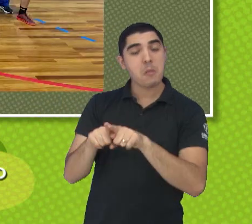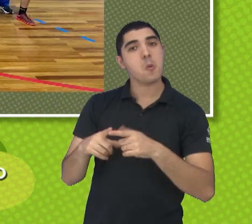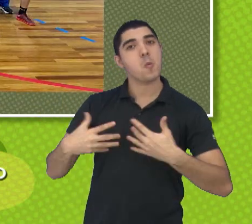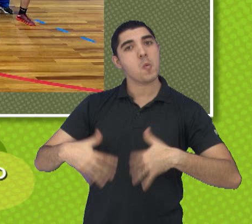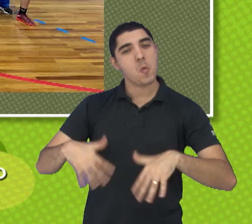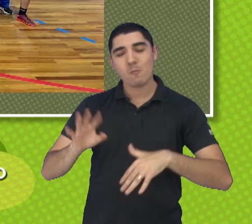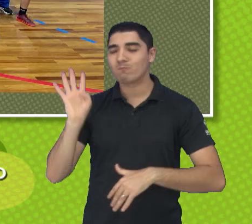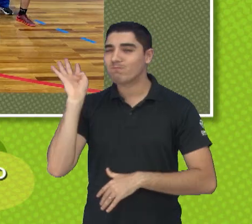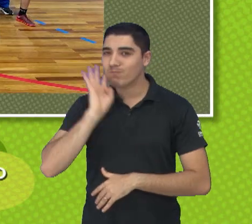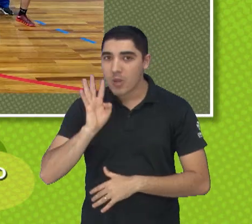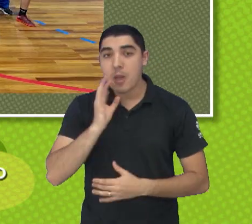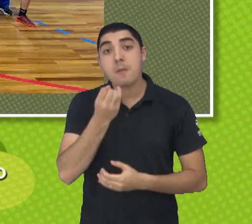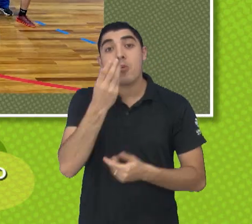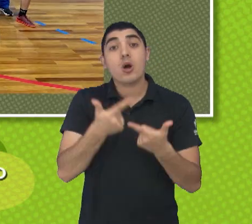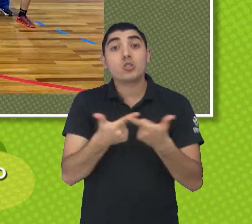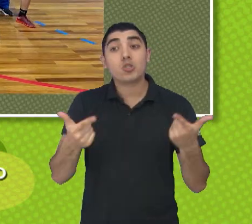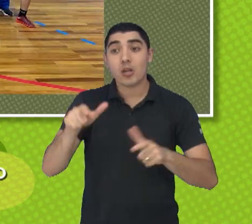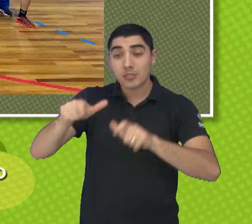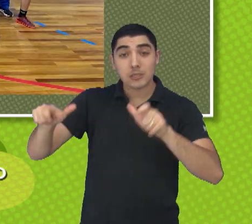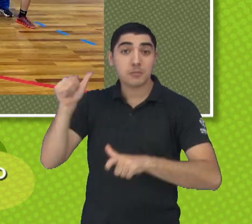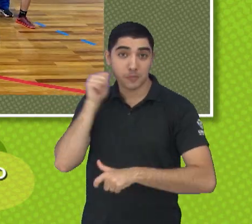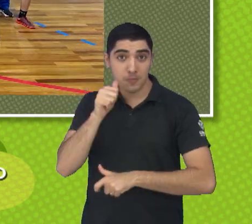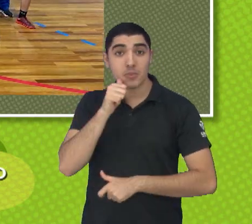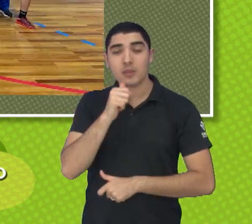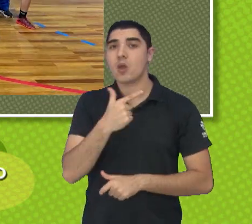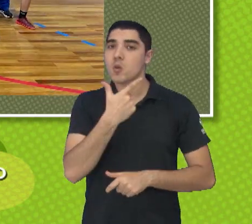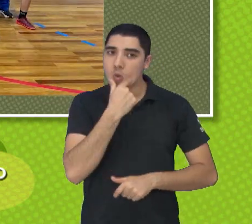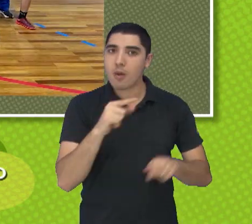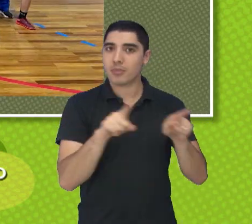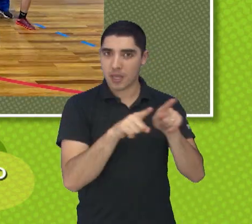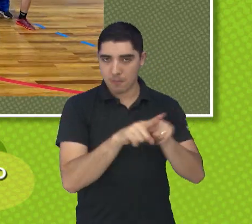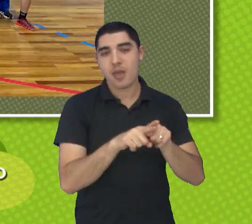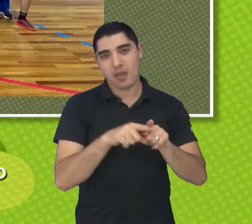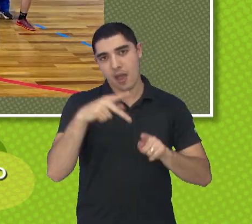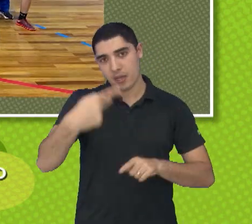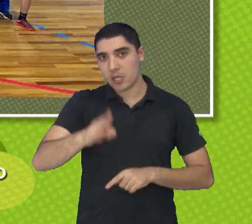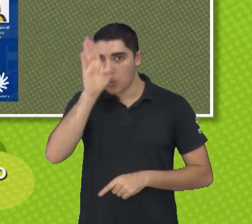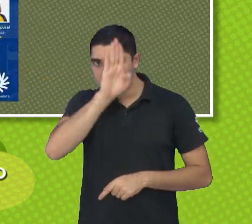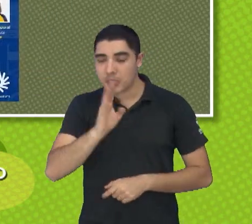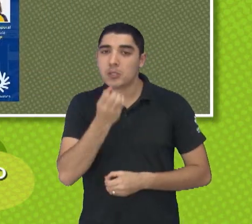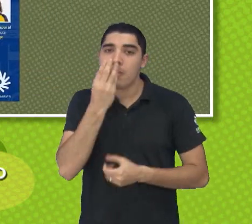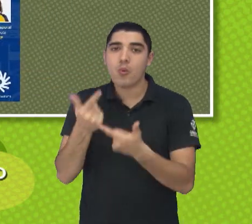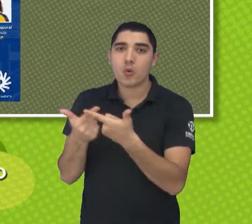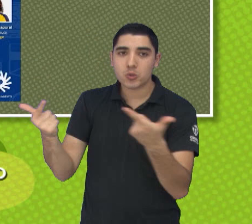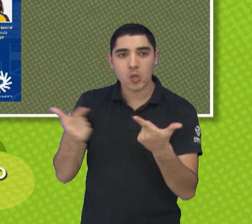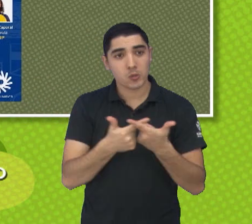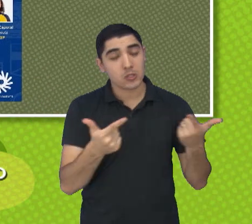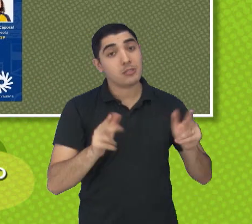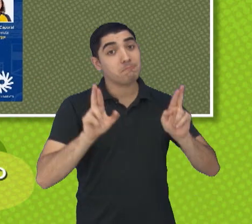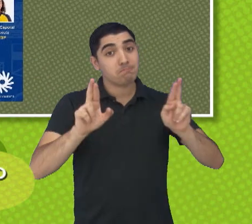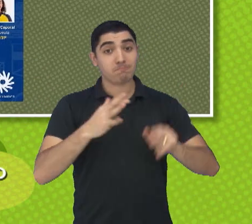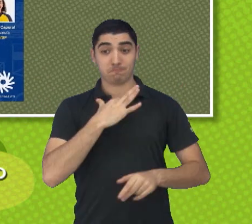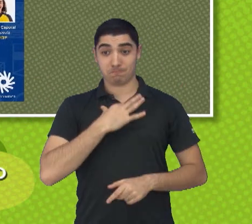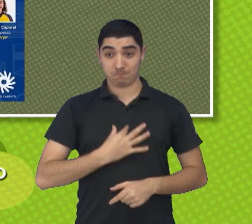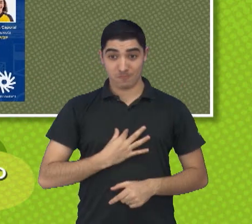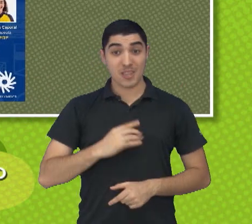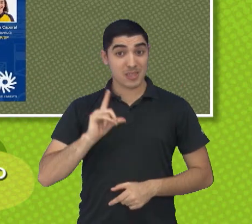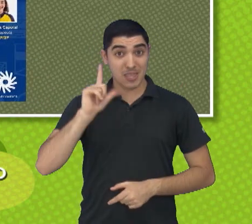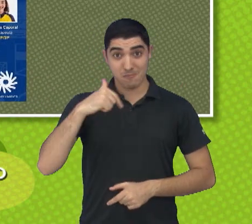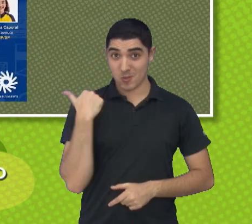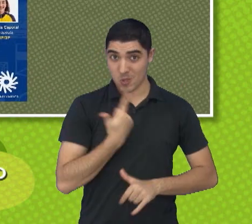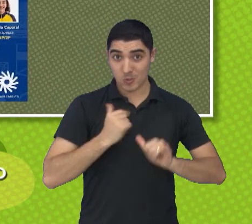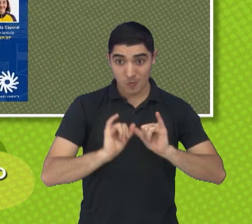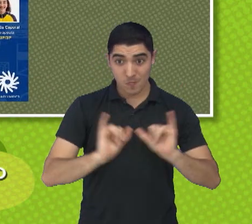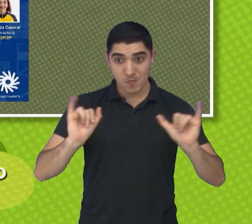surdos, muito bacana, e boa sorte para as meninas e para os meninos, o time masculino e feminino, vão disputar aí. Tragam a medalha, que a gente vai noticiar aqui.